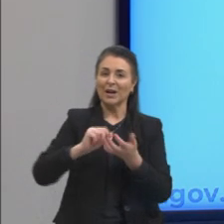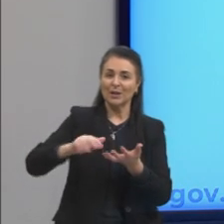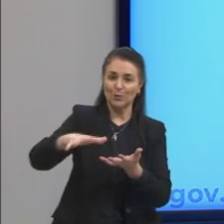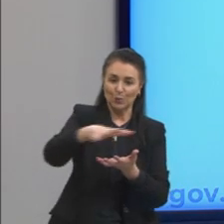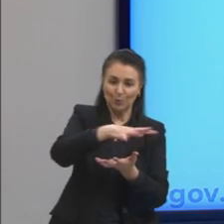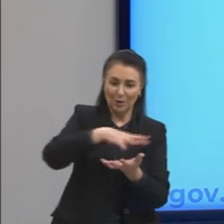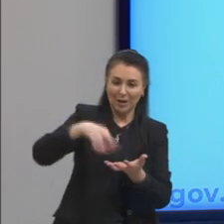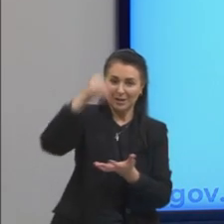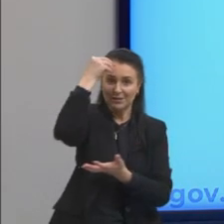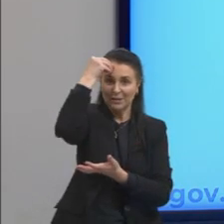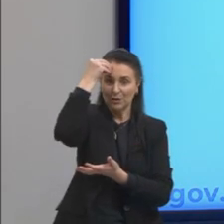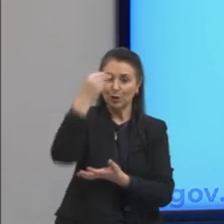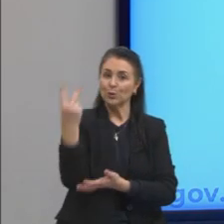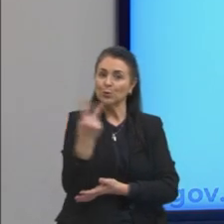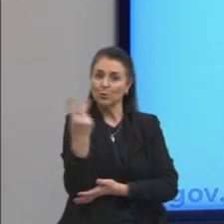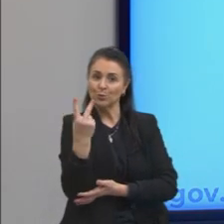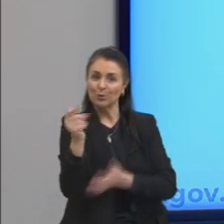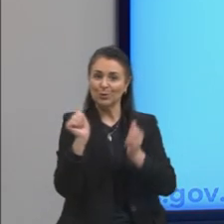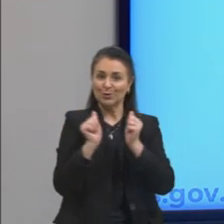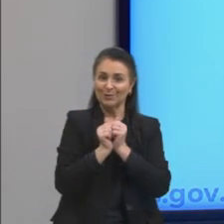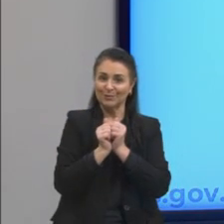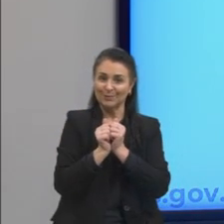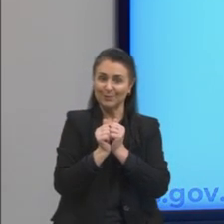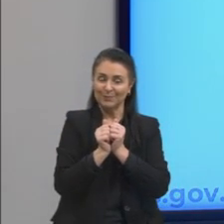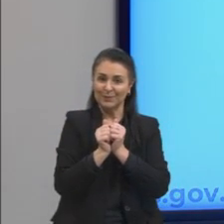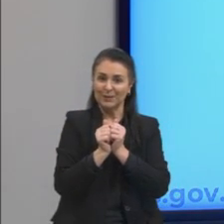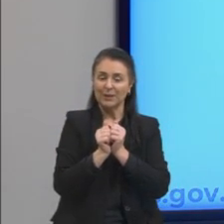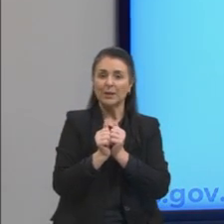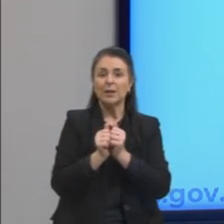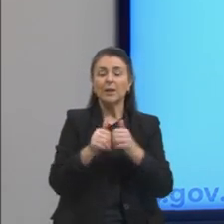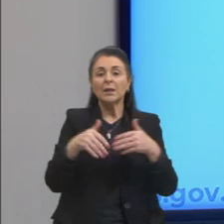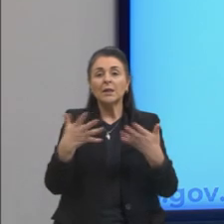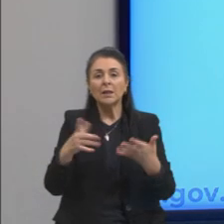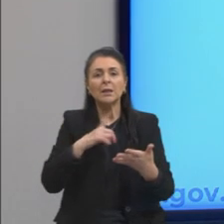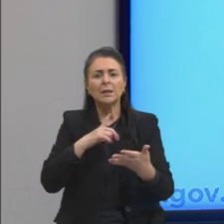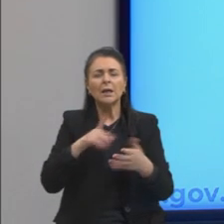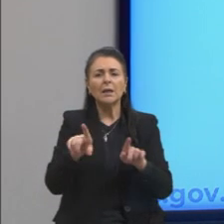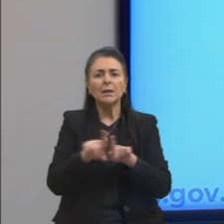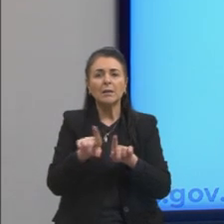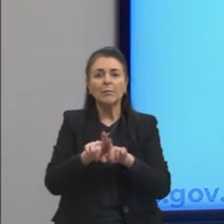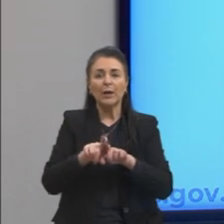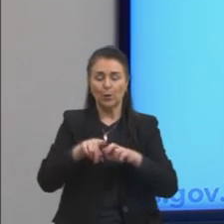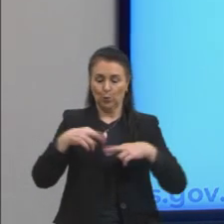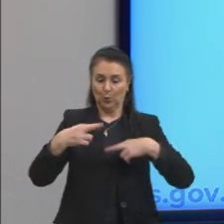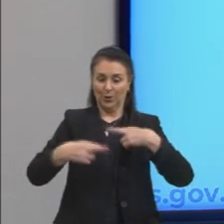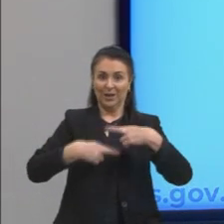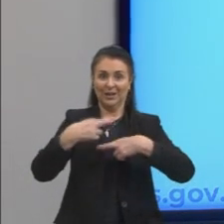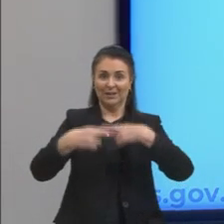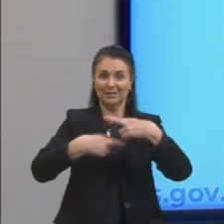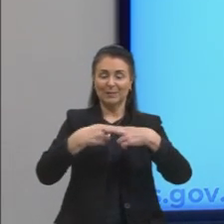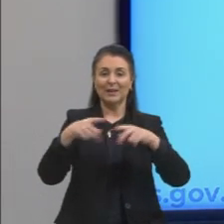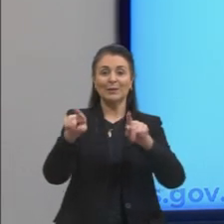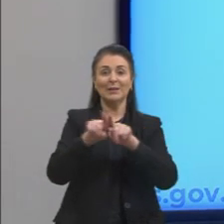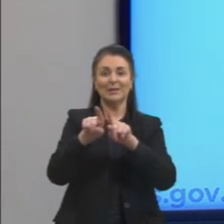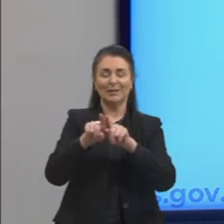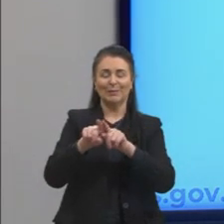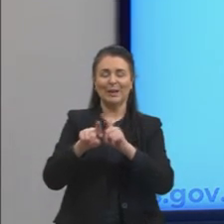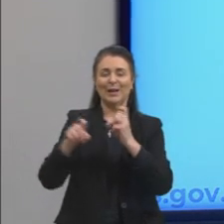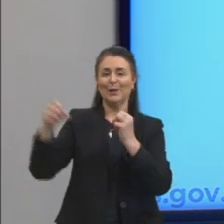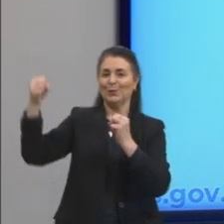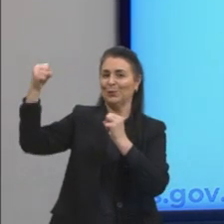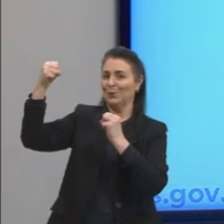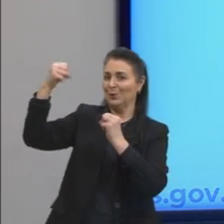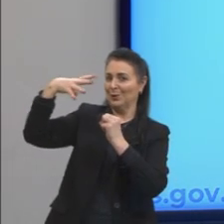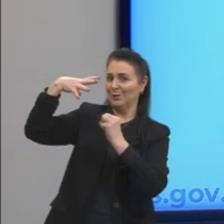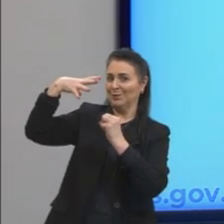dessas duas possibilidades de conhecimento. E aí, no meio disso tudo, também tem o Renascimento e o Iluminismo, certo? Então, essas